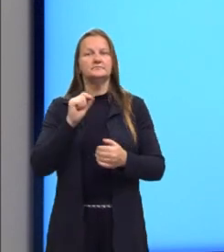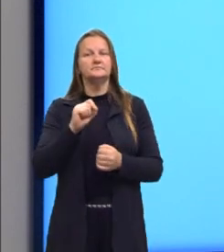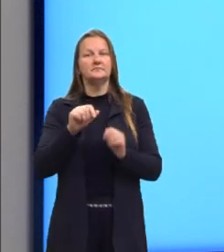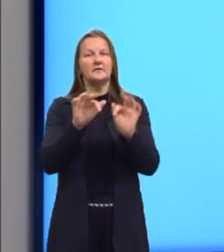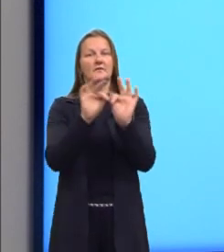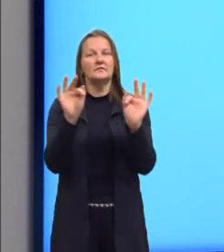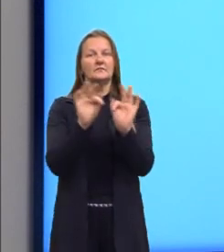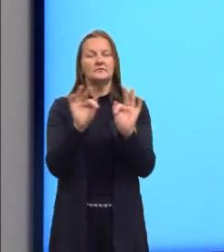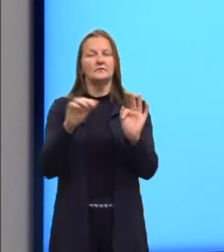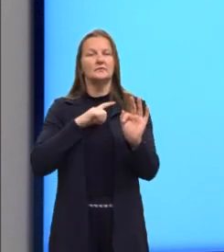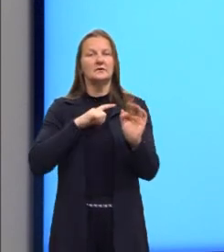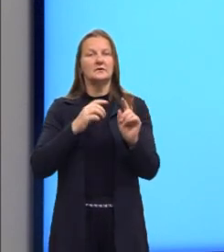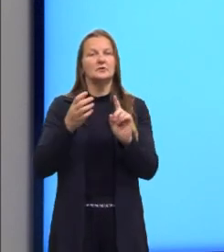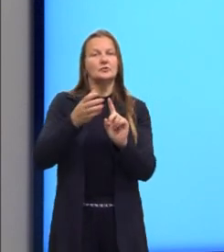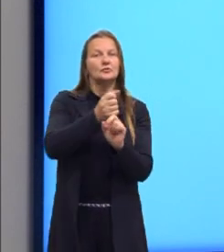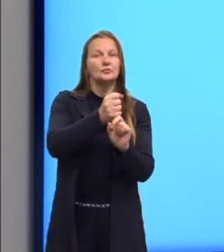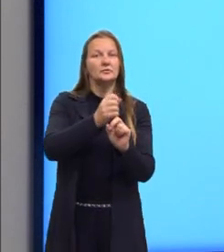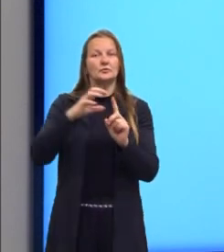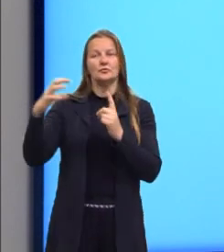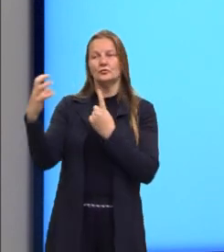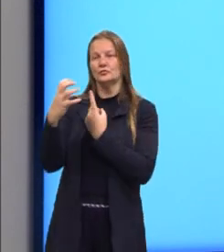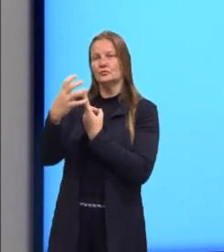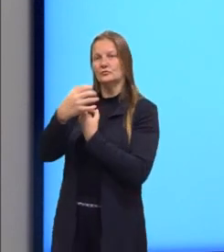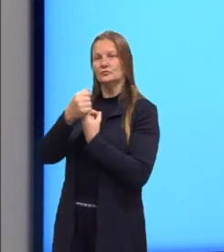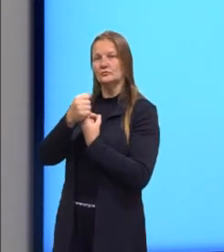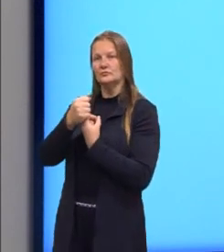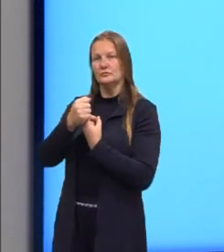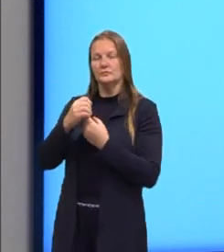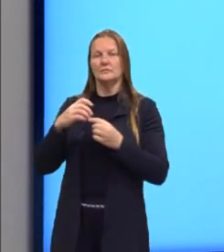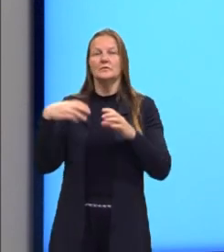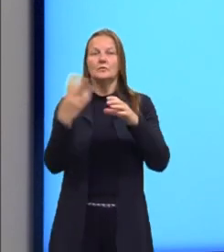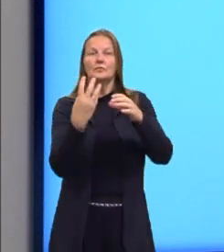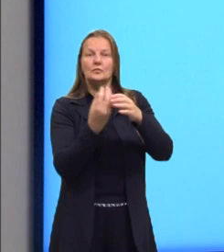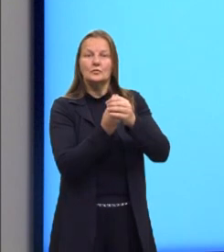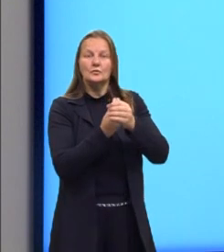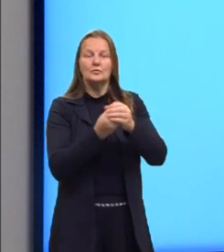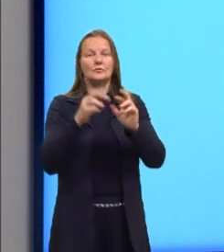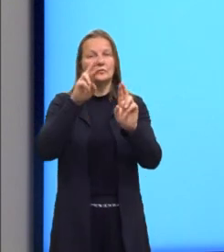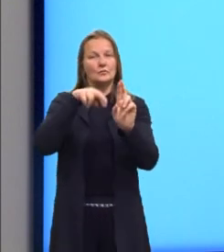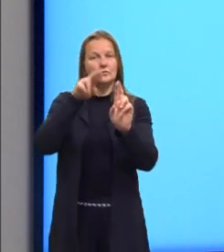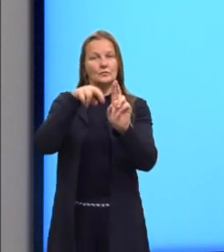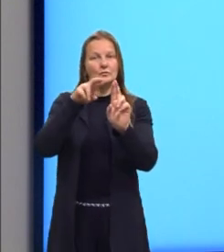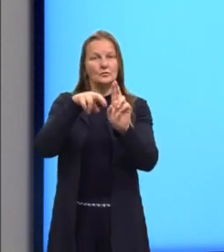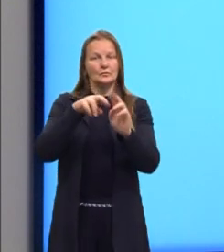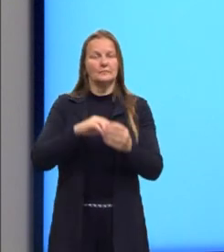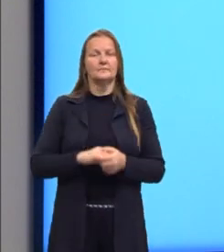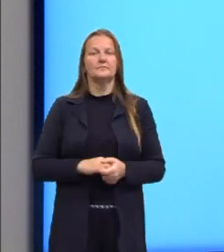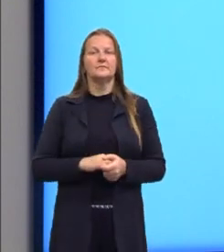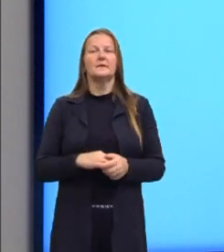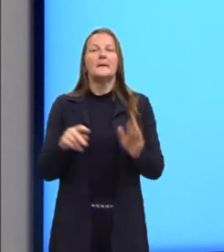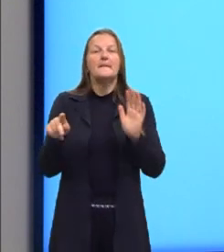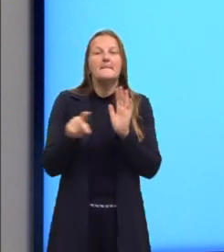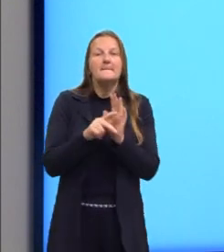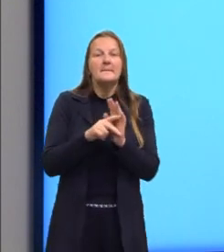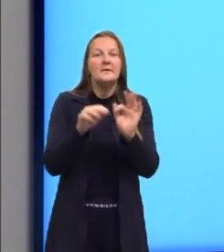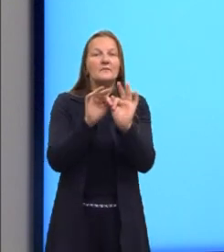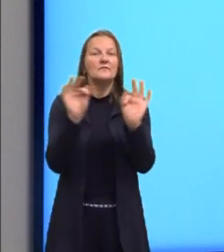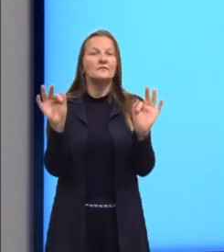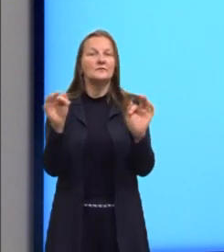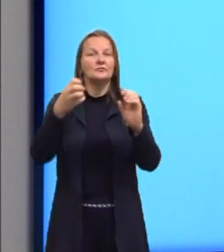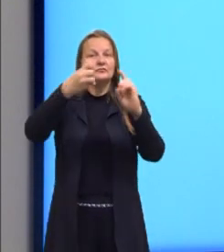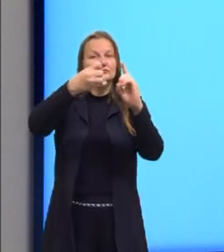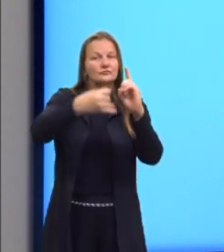função possui domínio e contradomínio no conjunto dos números reais. Então, a gente diz que a função, ela é